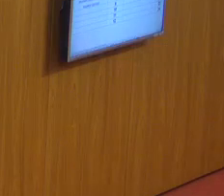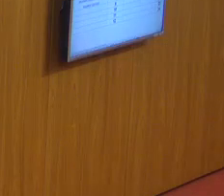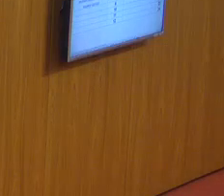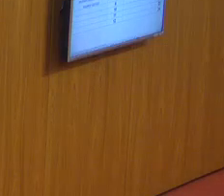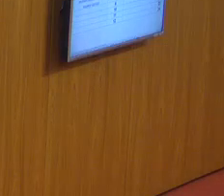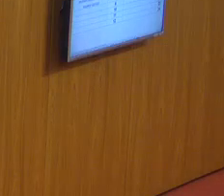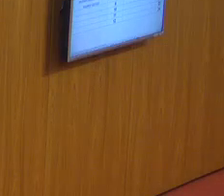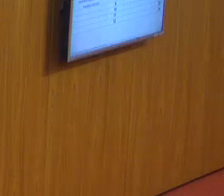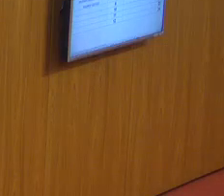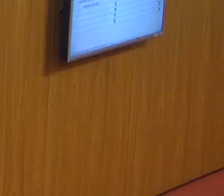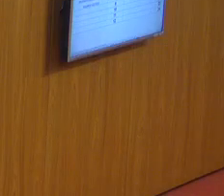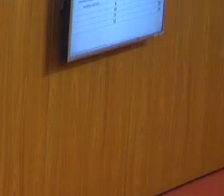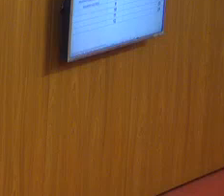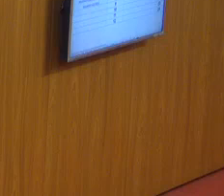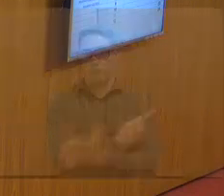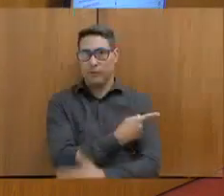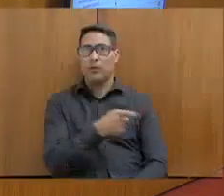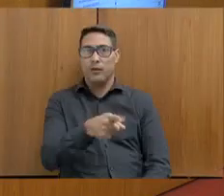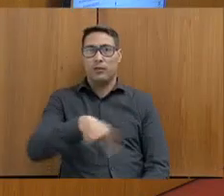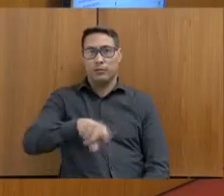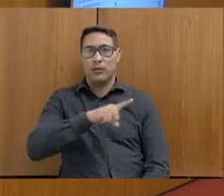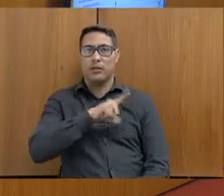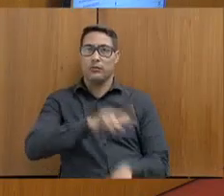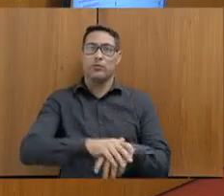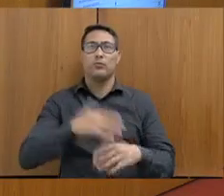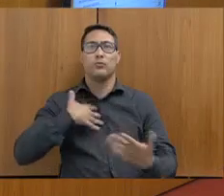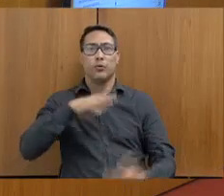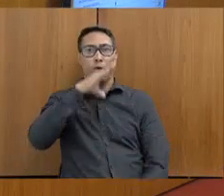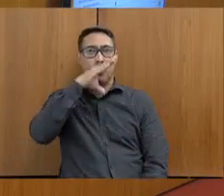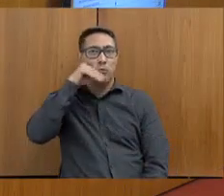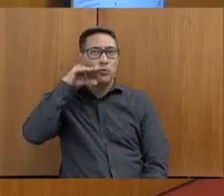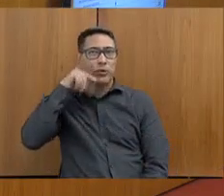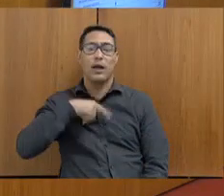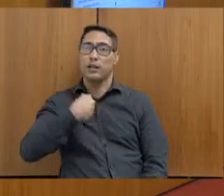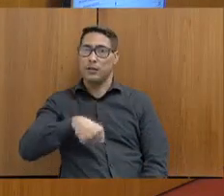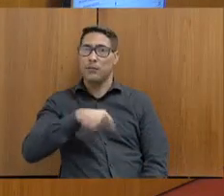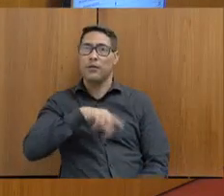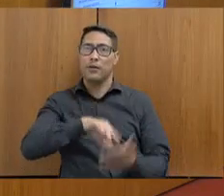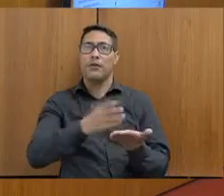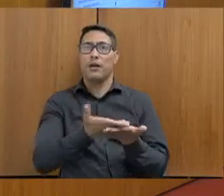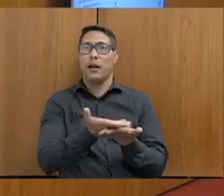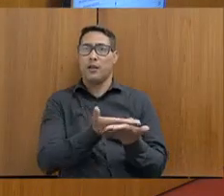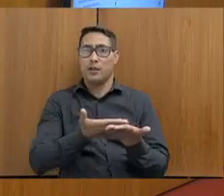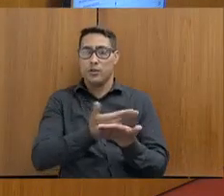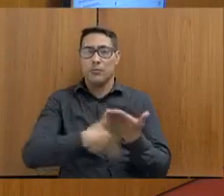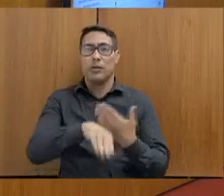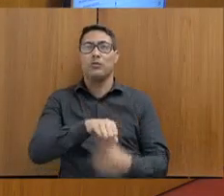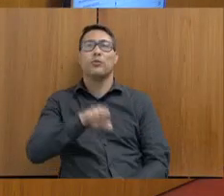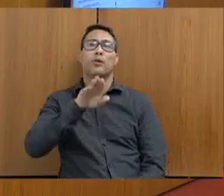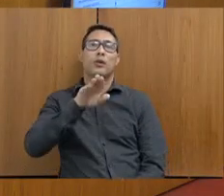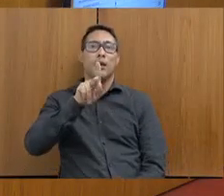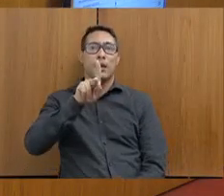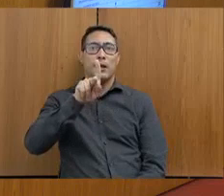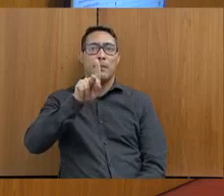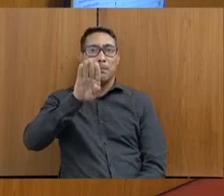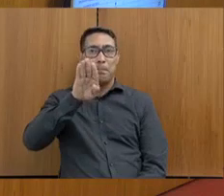no caso dos servidores que precisam do atendimento psicossocial, atendimento